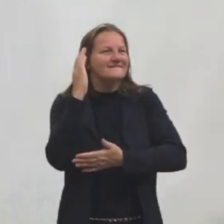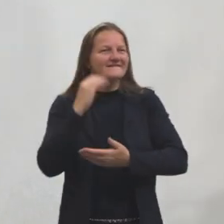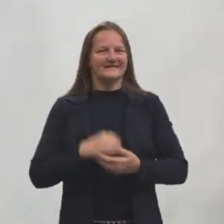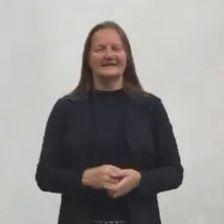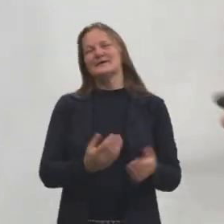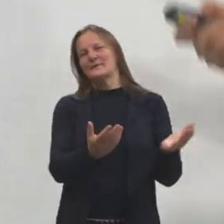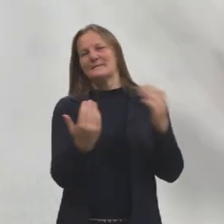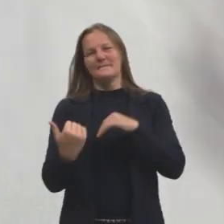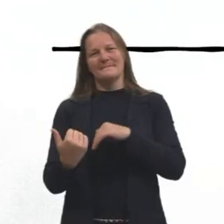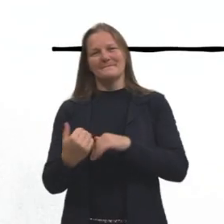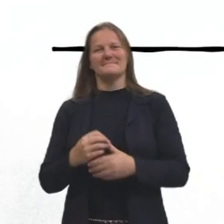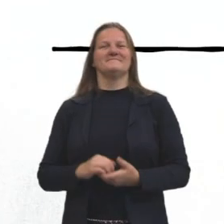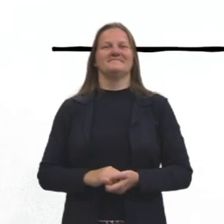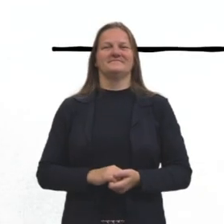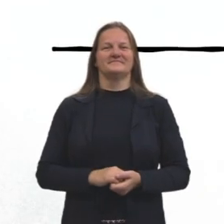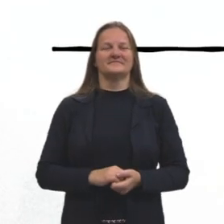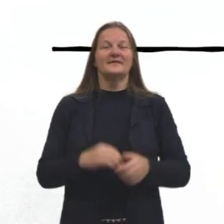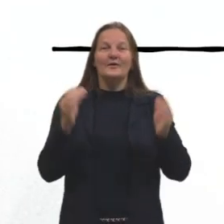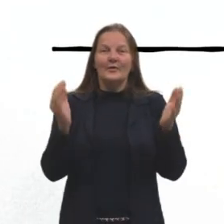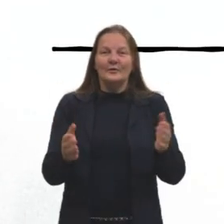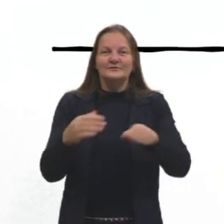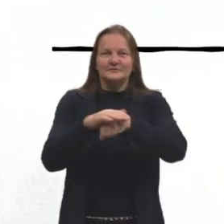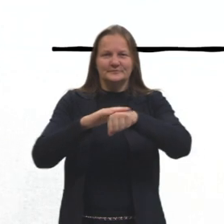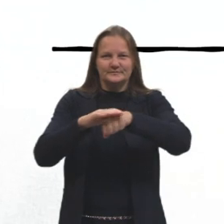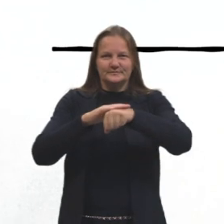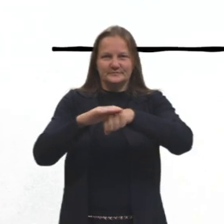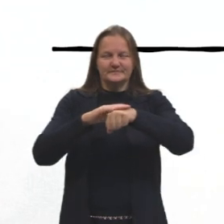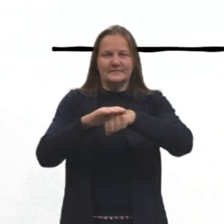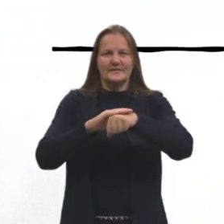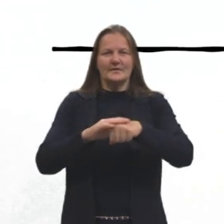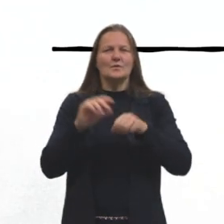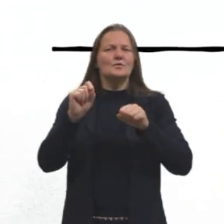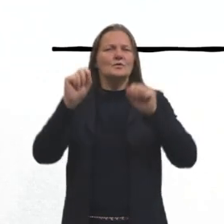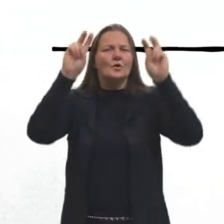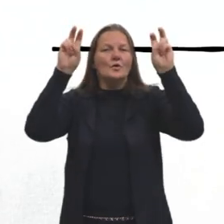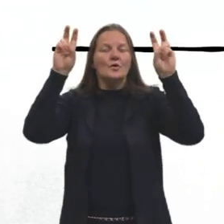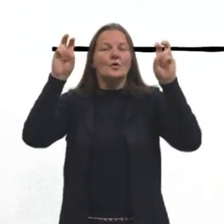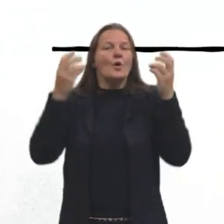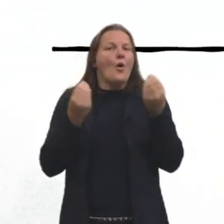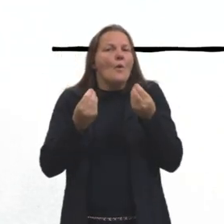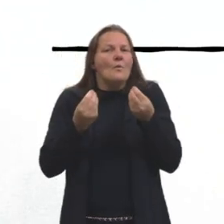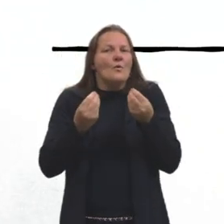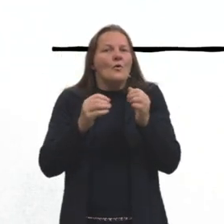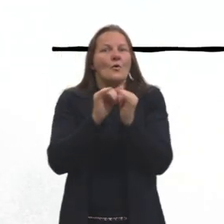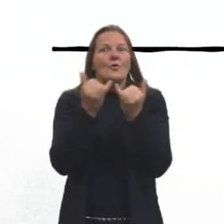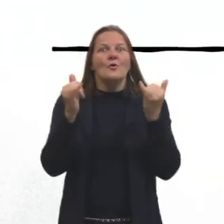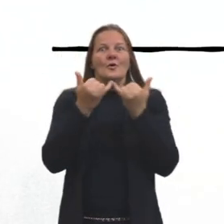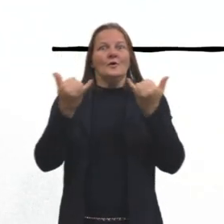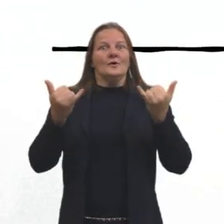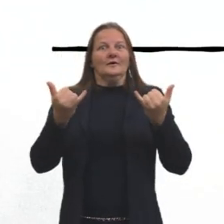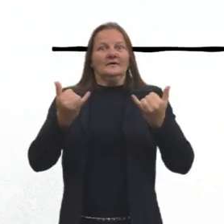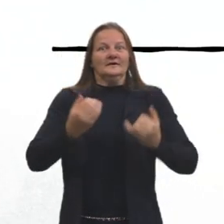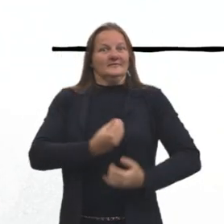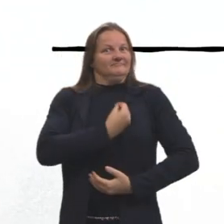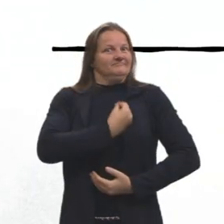passar? Vamos embora, então. Hoje vamos falar sobre os combustíveis da vida.